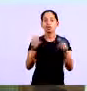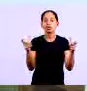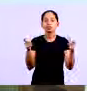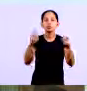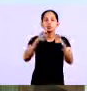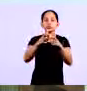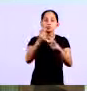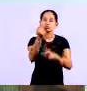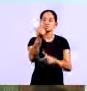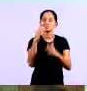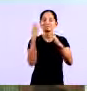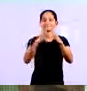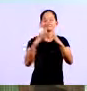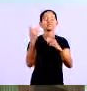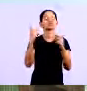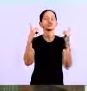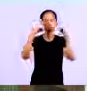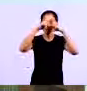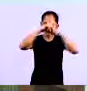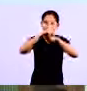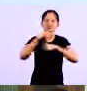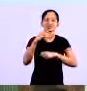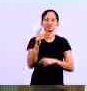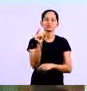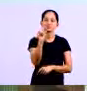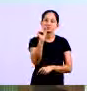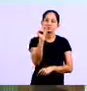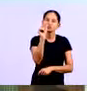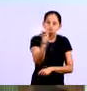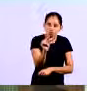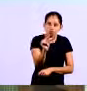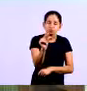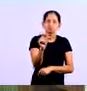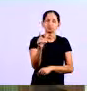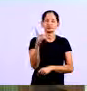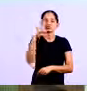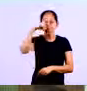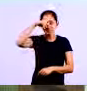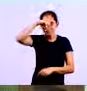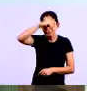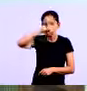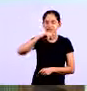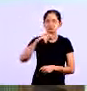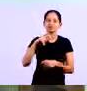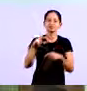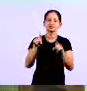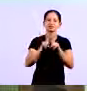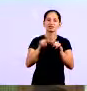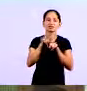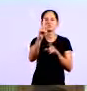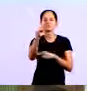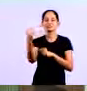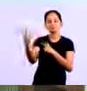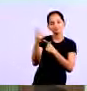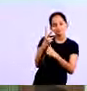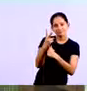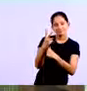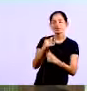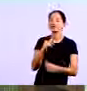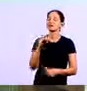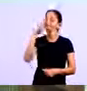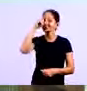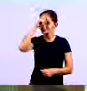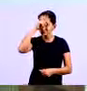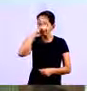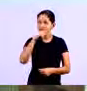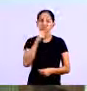tem muita dificuldade nesse aspecto né os recursos são poucos a gente sabe que a dificuldade de empréstimo essas coisas é maior porque